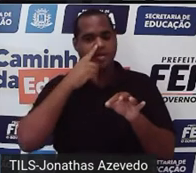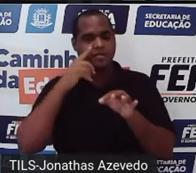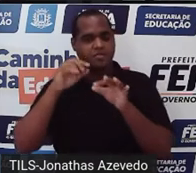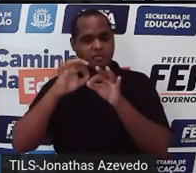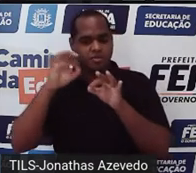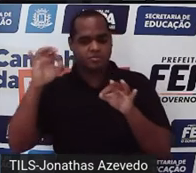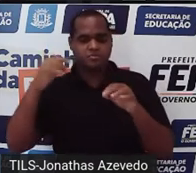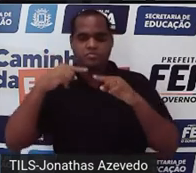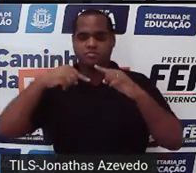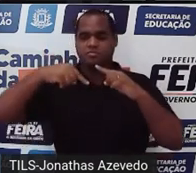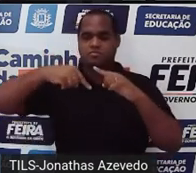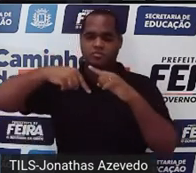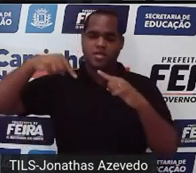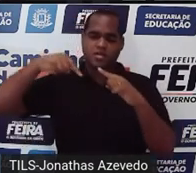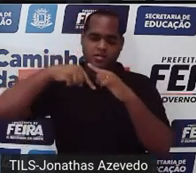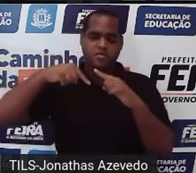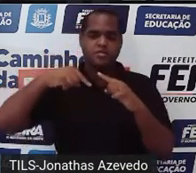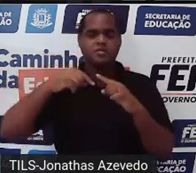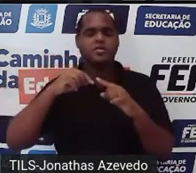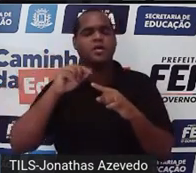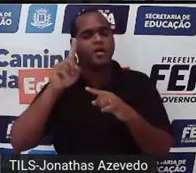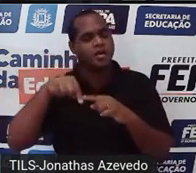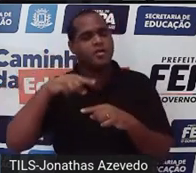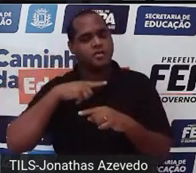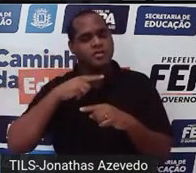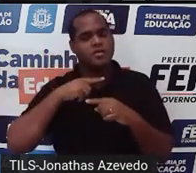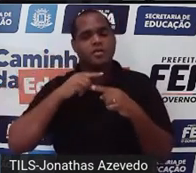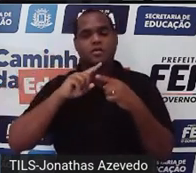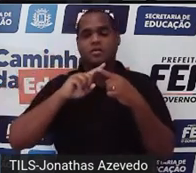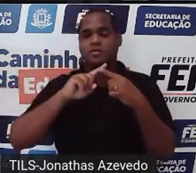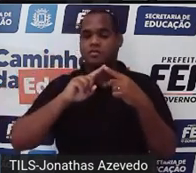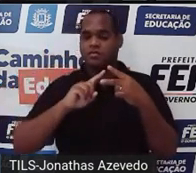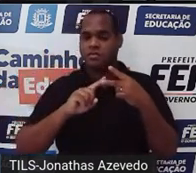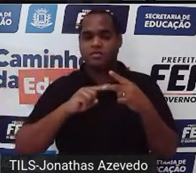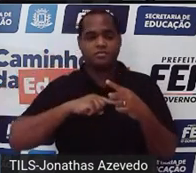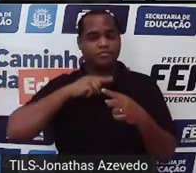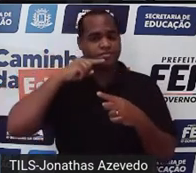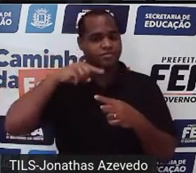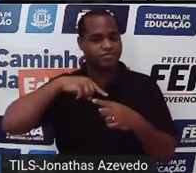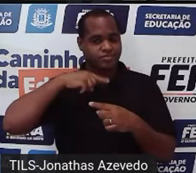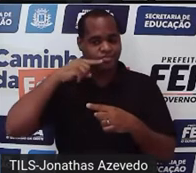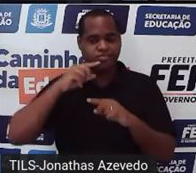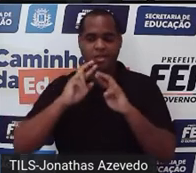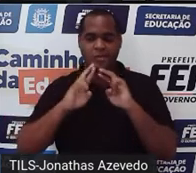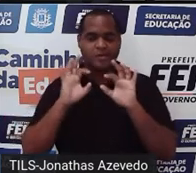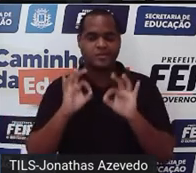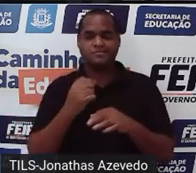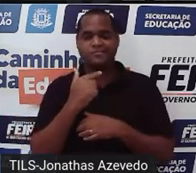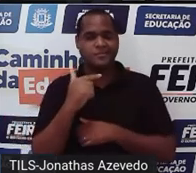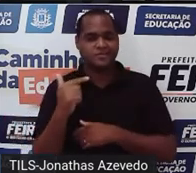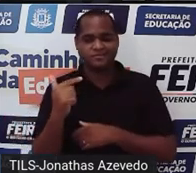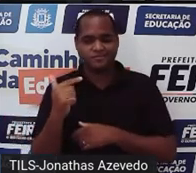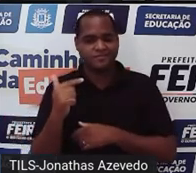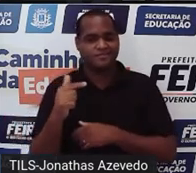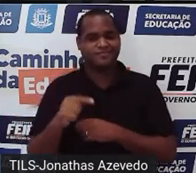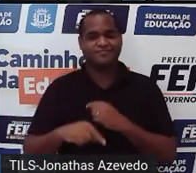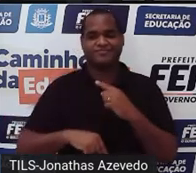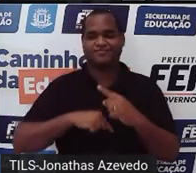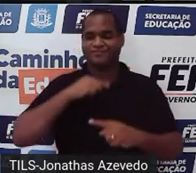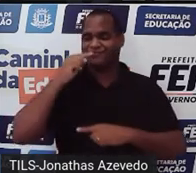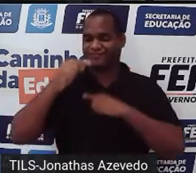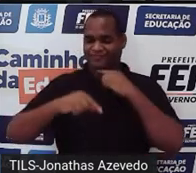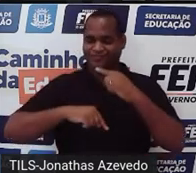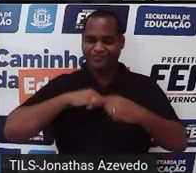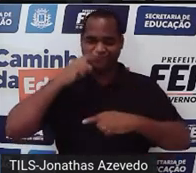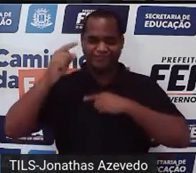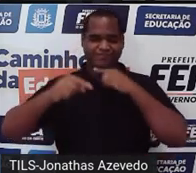tá bom? e sendo essas retas paralelas o sistema não tem solução esse sistema é chamado de